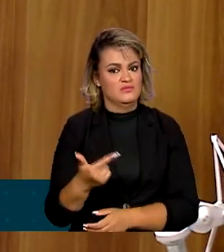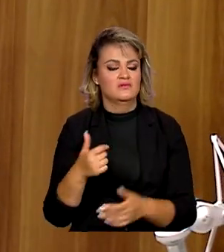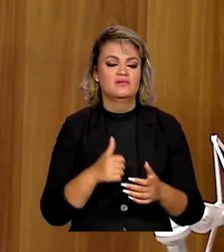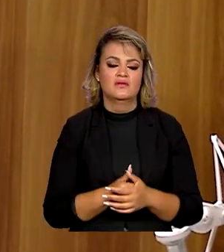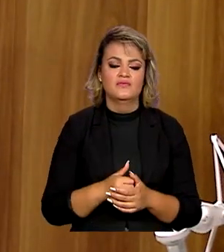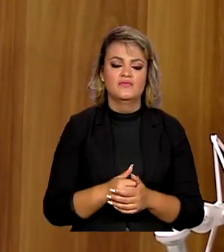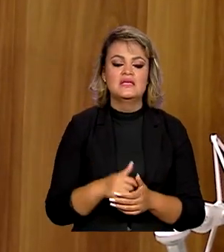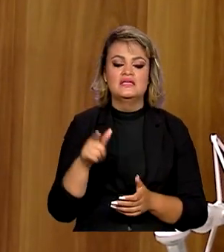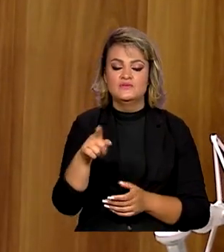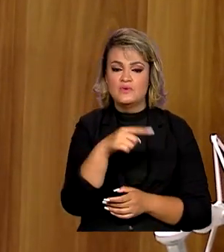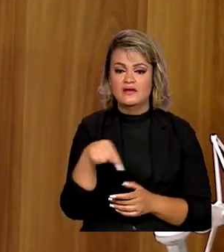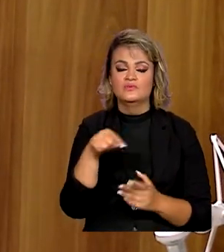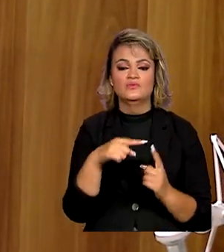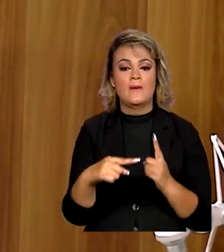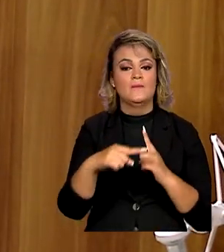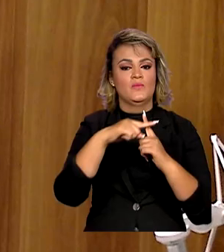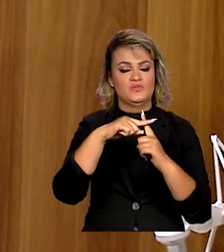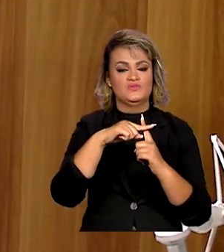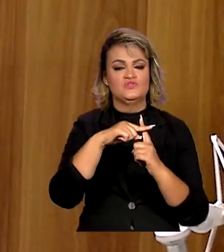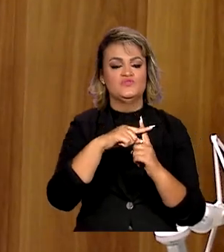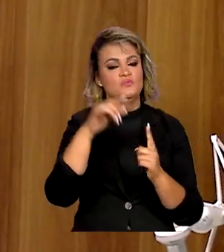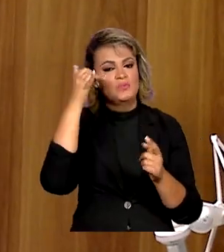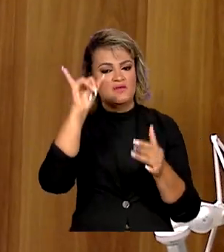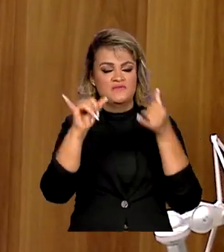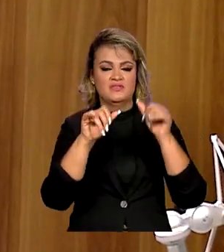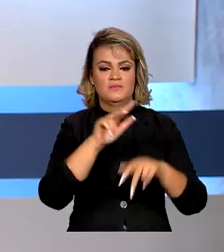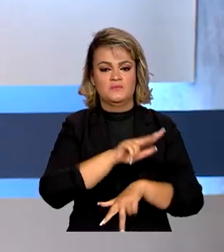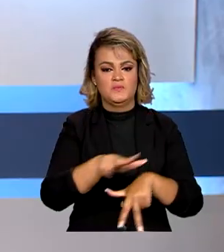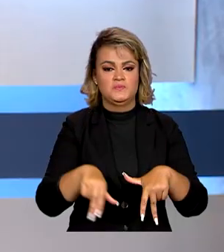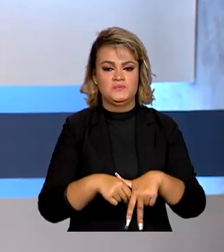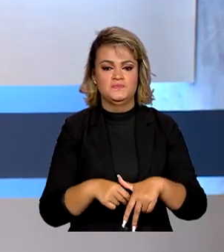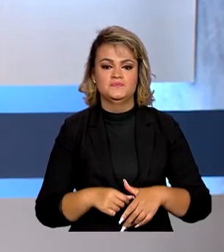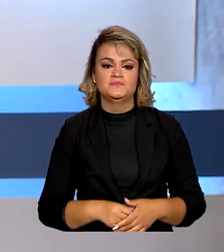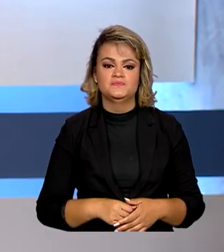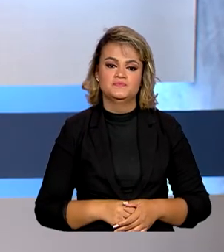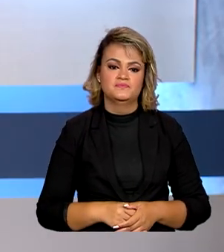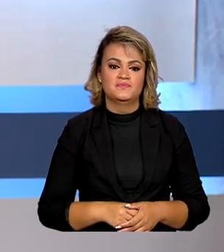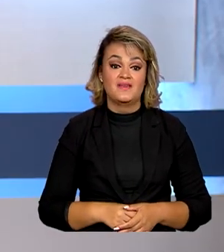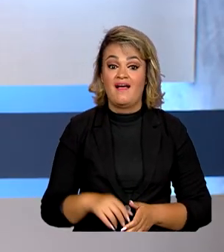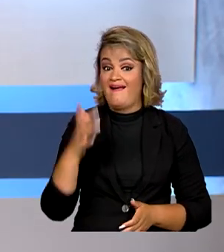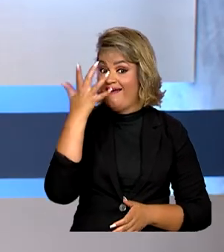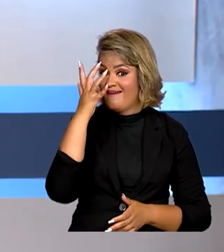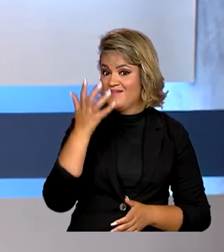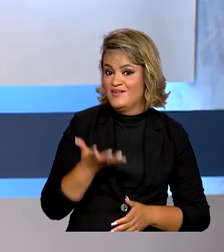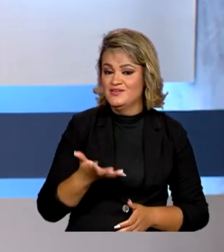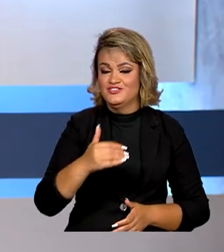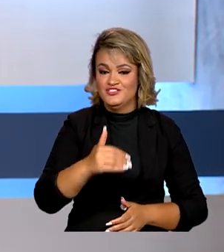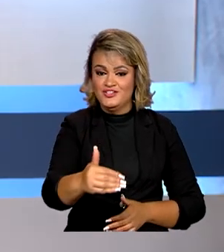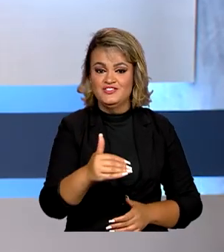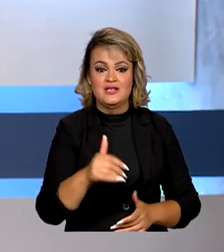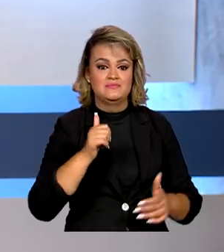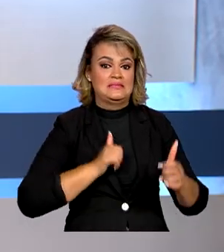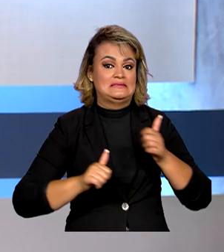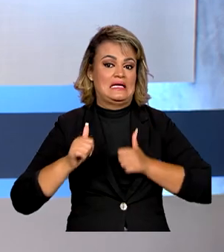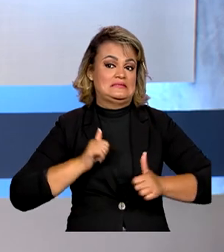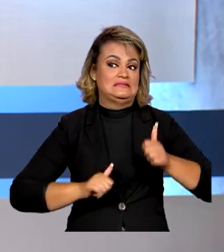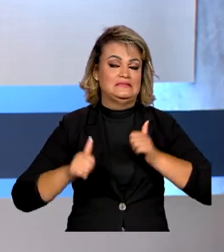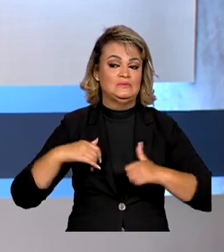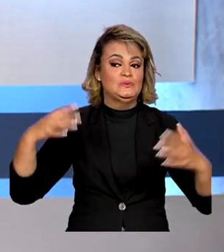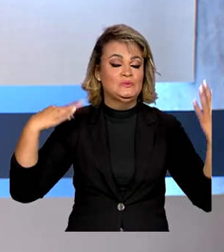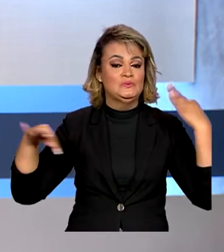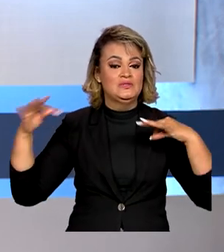sobre a prevenção à corrupção. Carnaval chegando e a expectativa do turismo